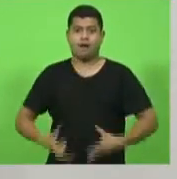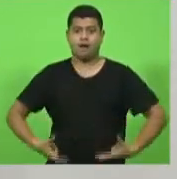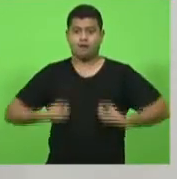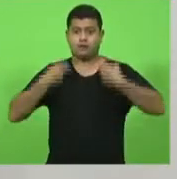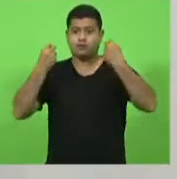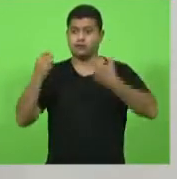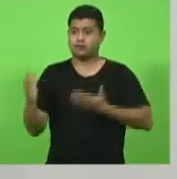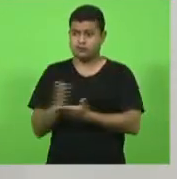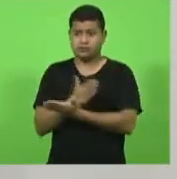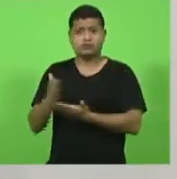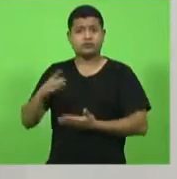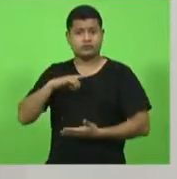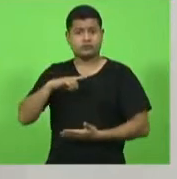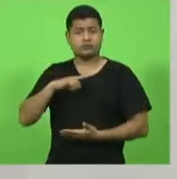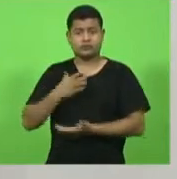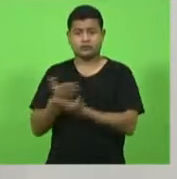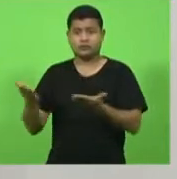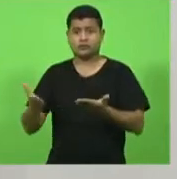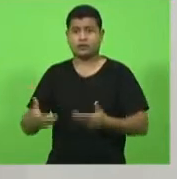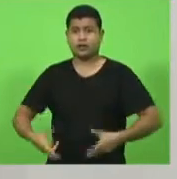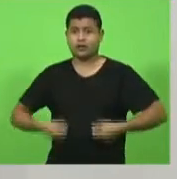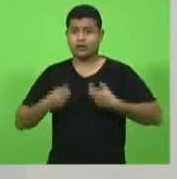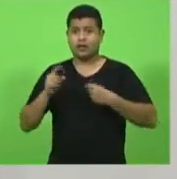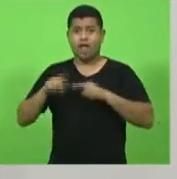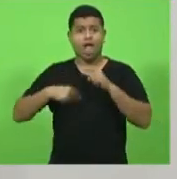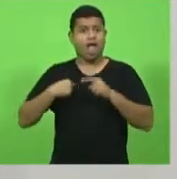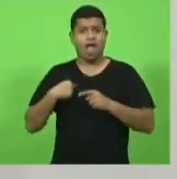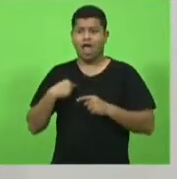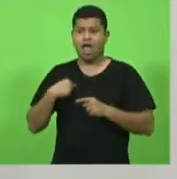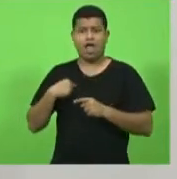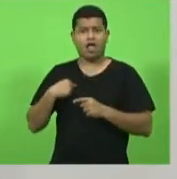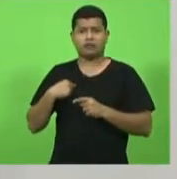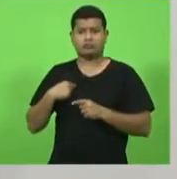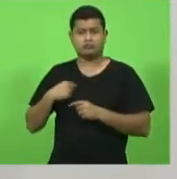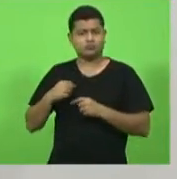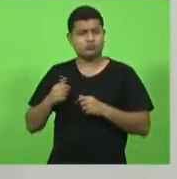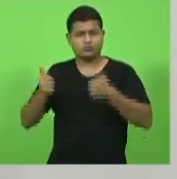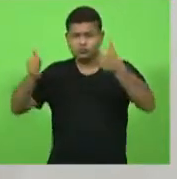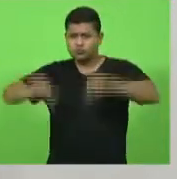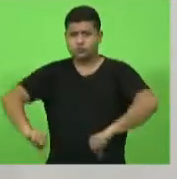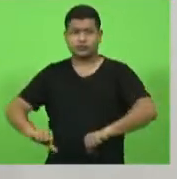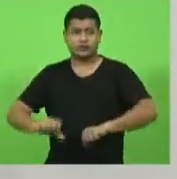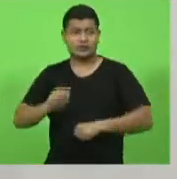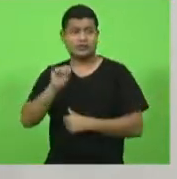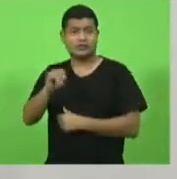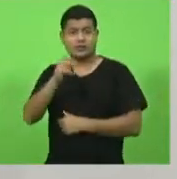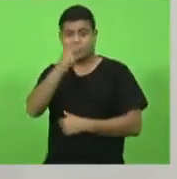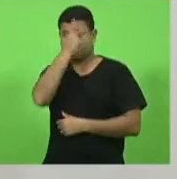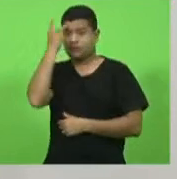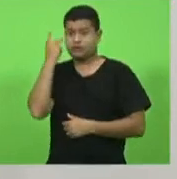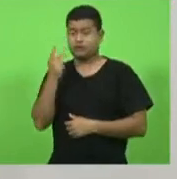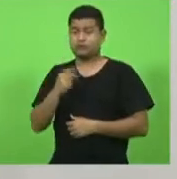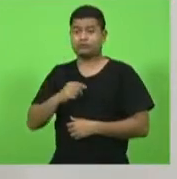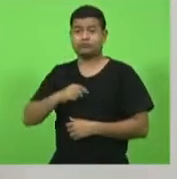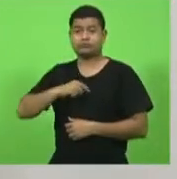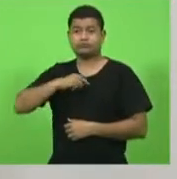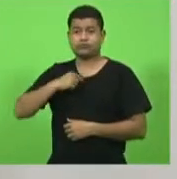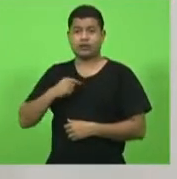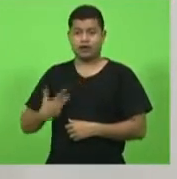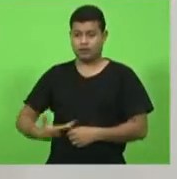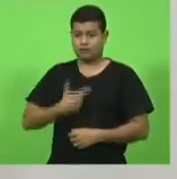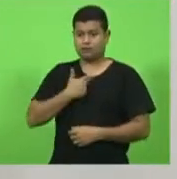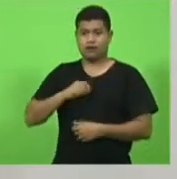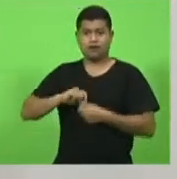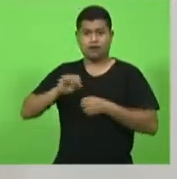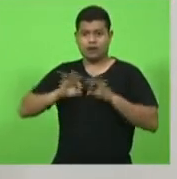câncer o câncer ele é avassalador se a pessoa não fizer ele vai destruir o